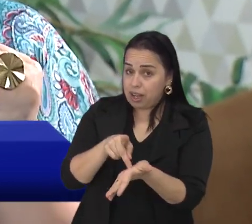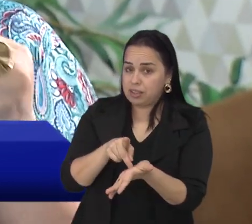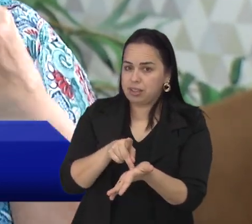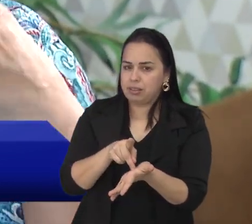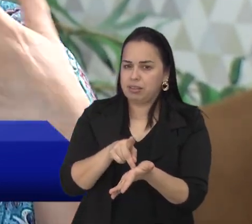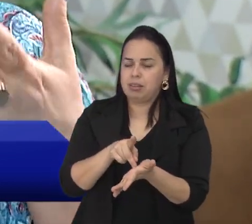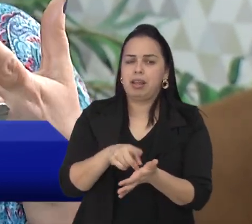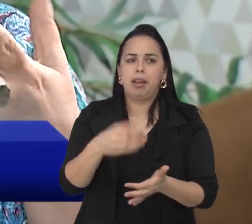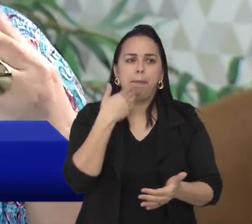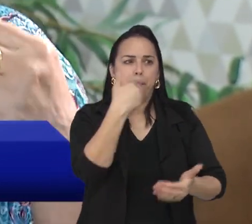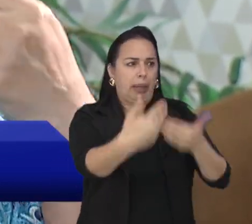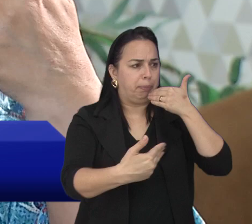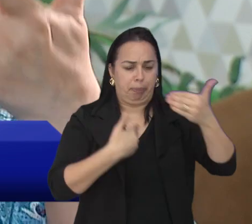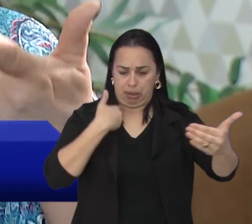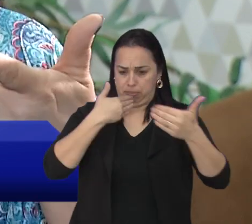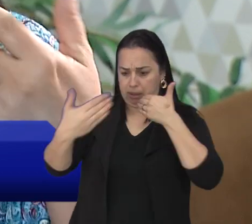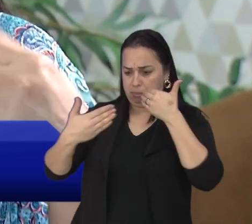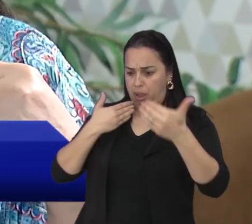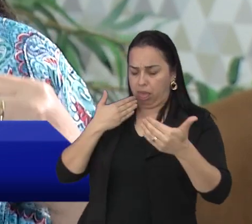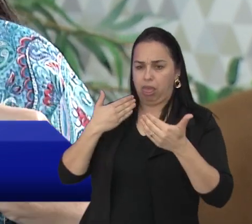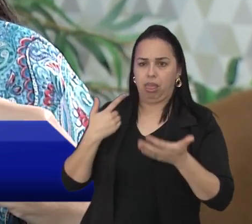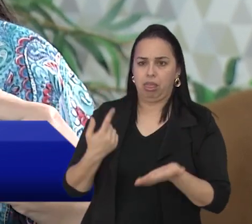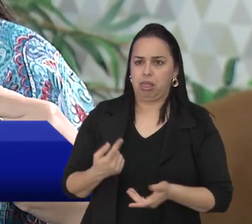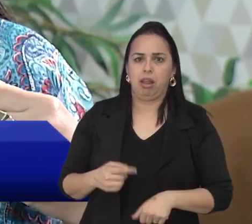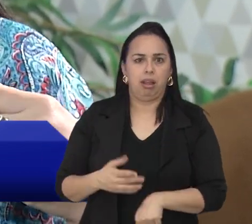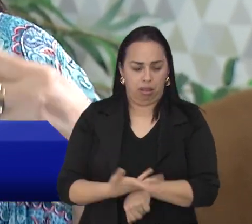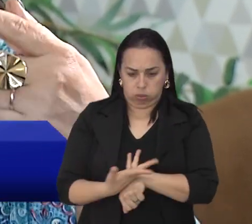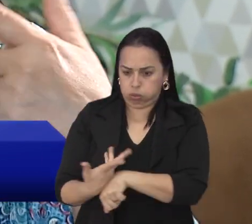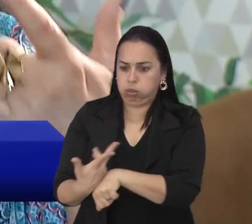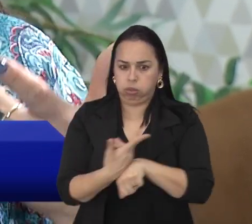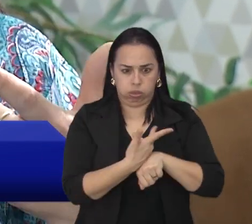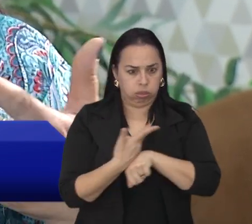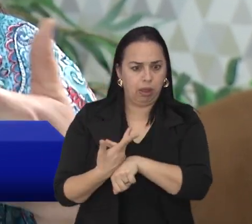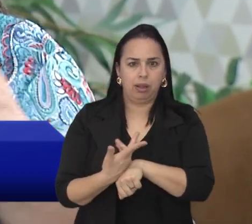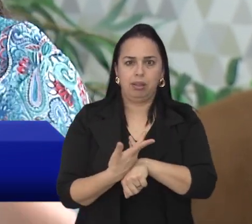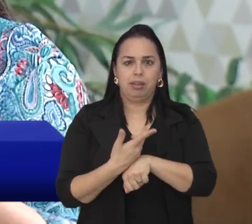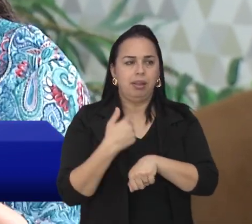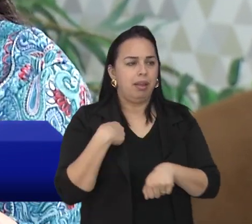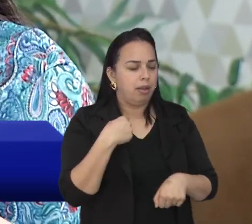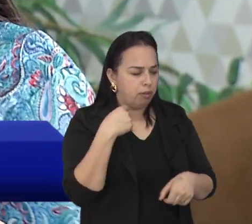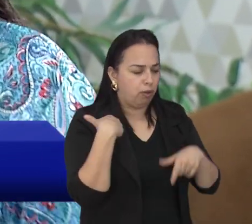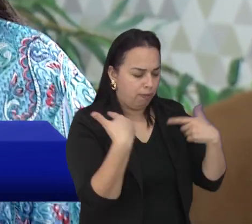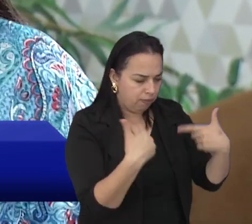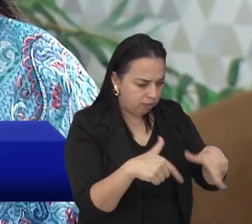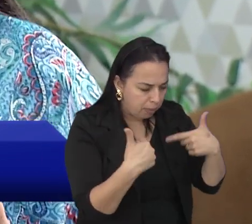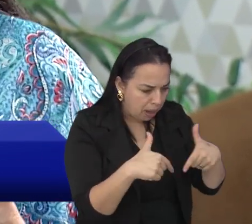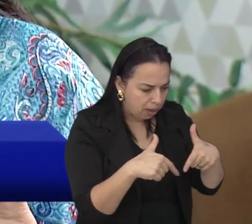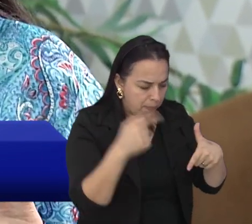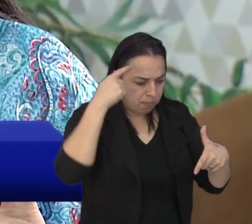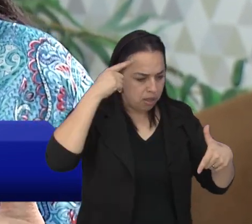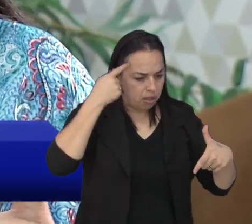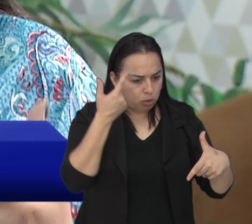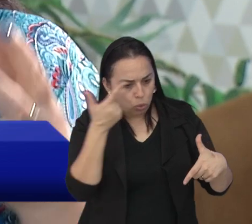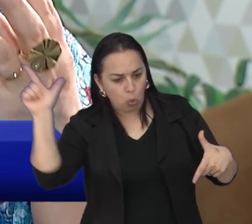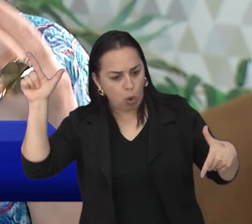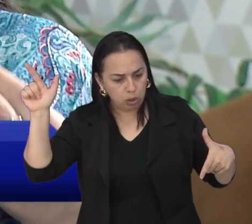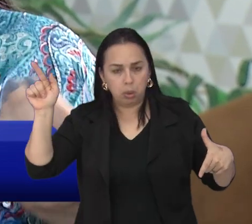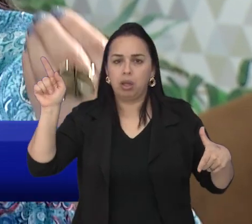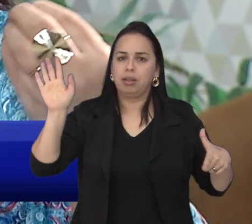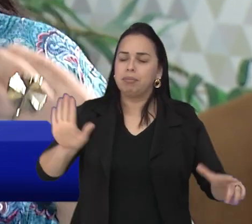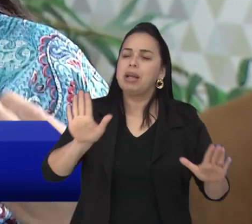realidade, este mundo, ele demanda muito da pessoa ficar acelerada, porque você tá numa tarefa já pensando na próxima.